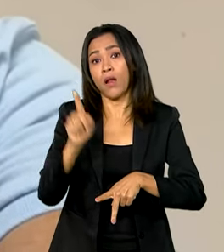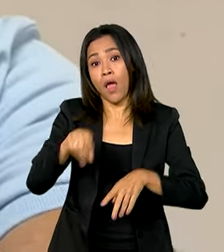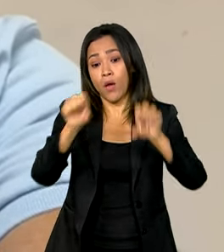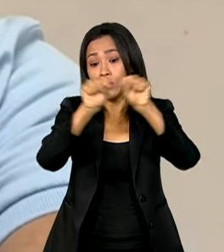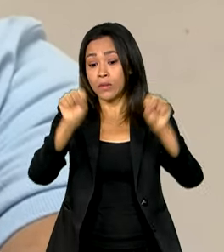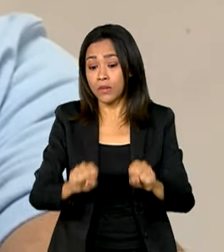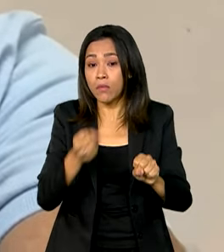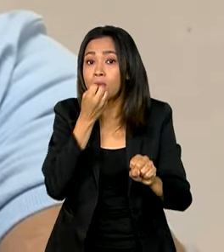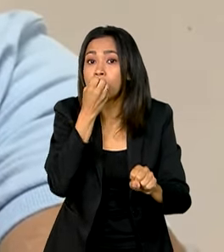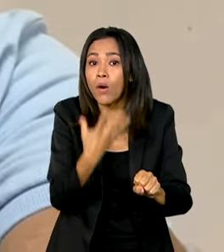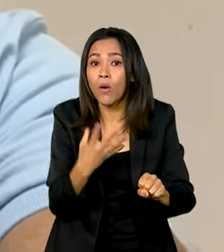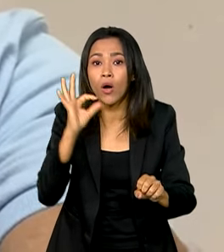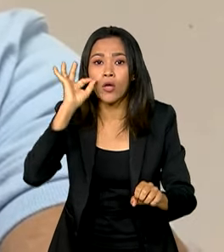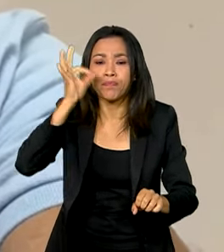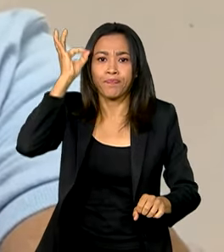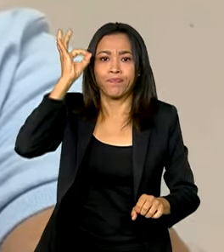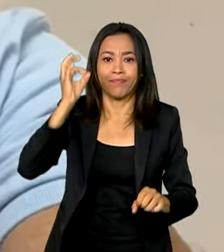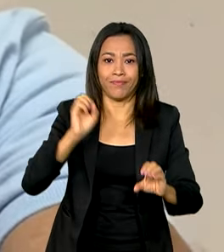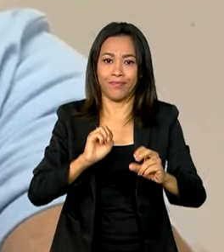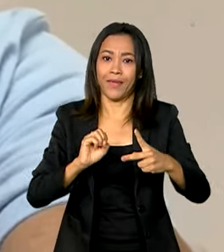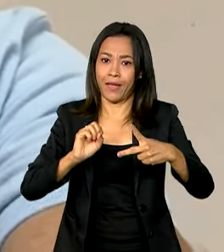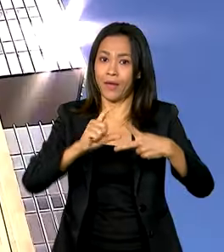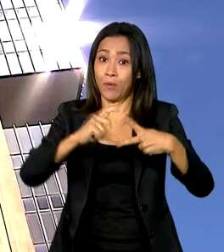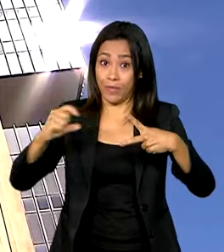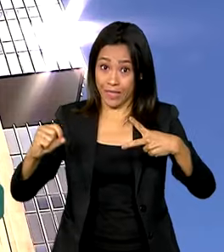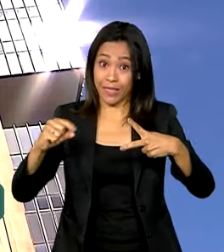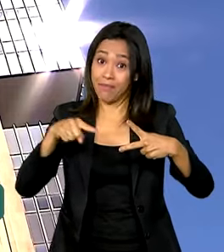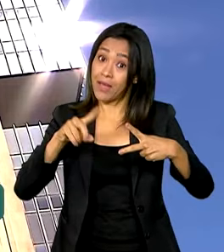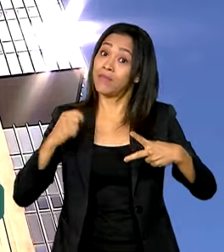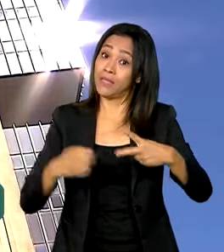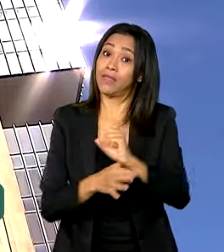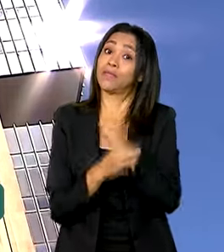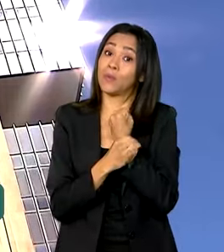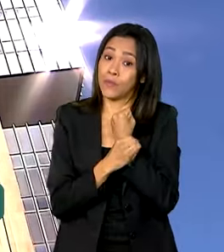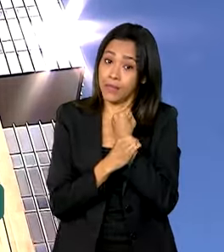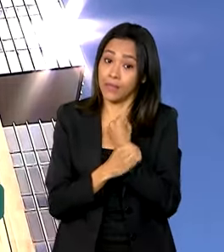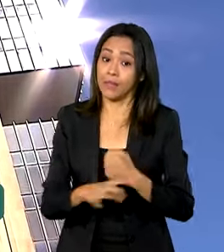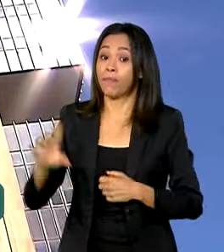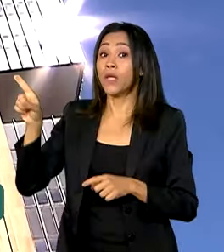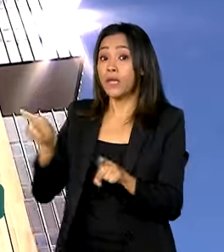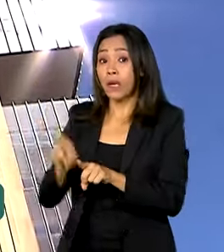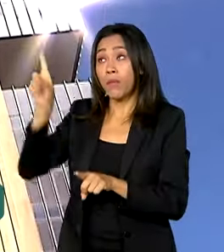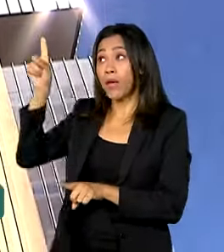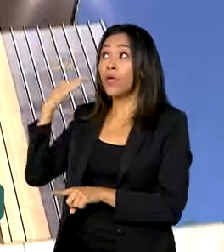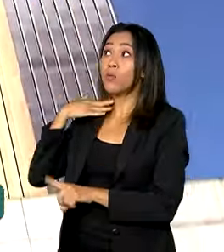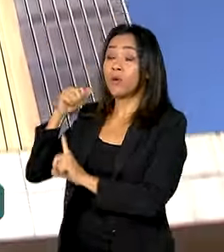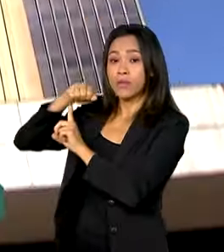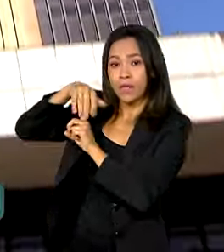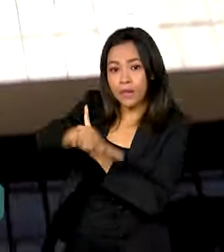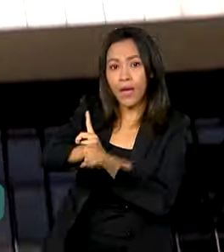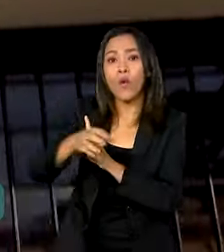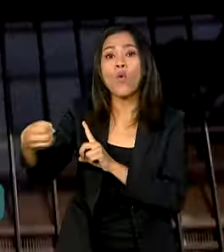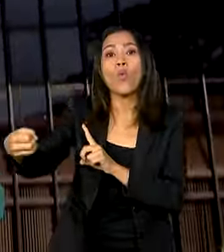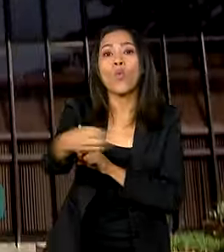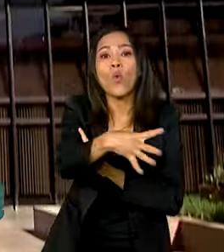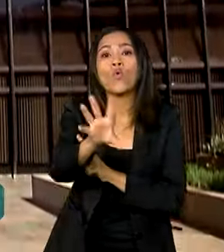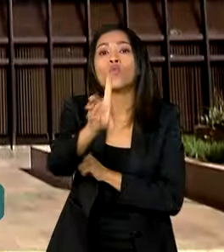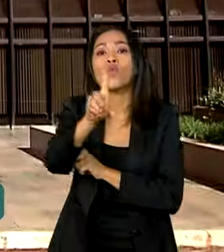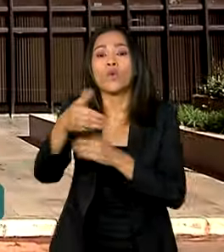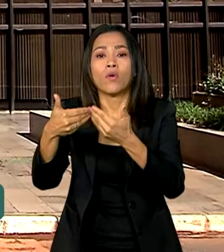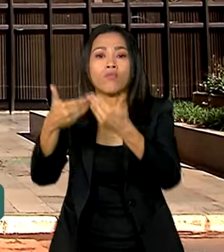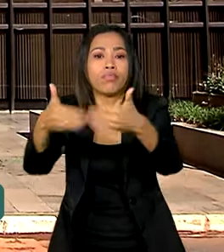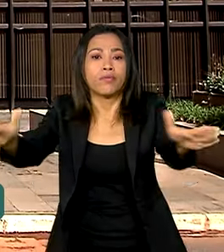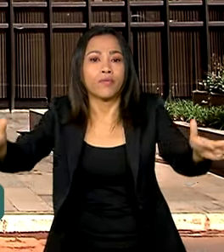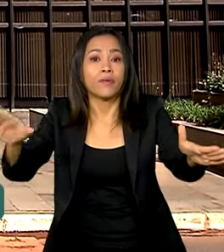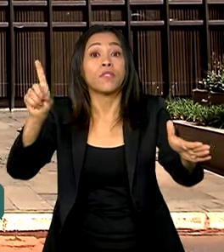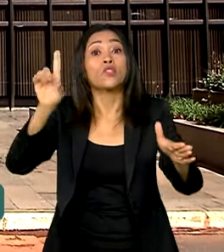rápido, ágil, mas é preciso que tenha segurança. O Banco Central também divulgou a nova data de lançamento do PIX automático.